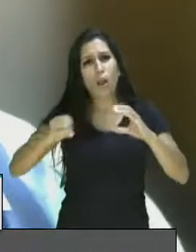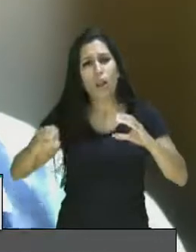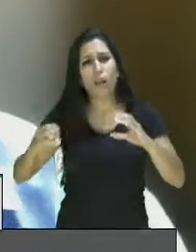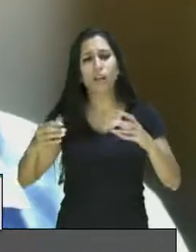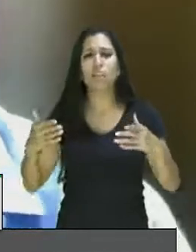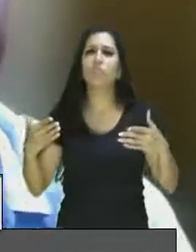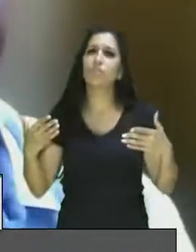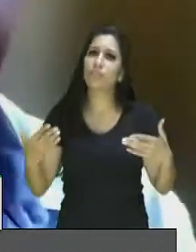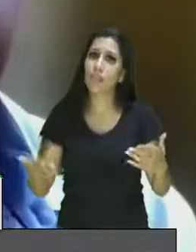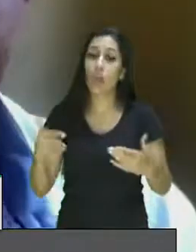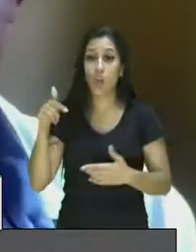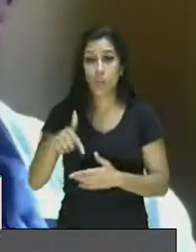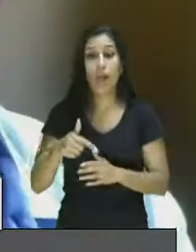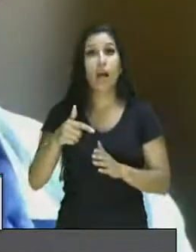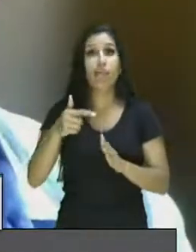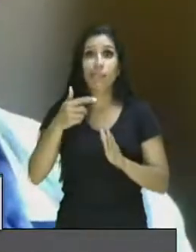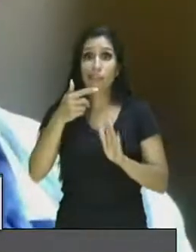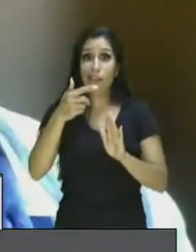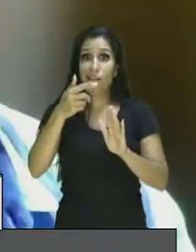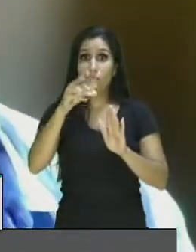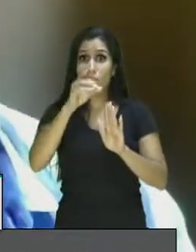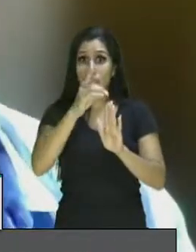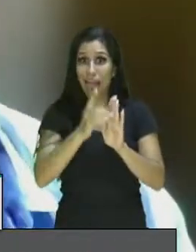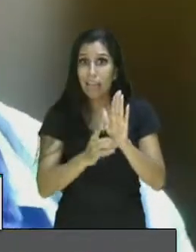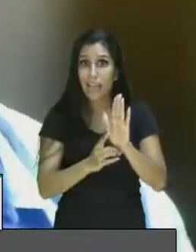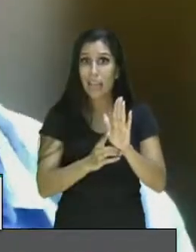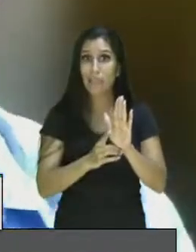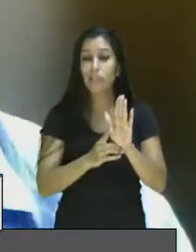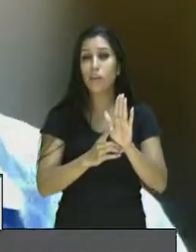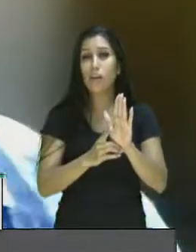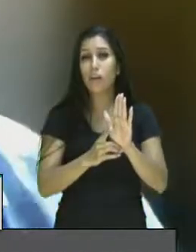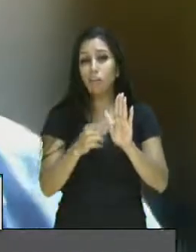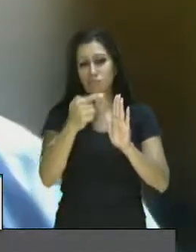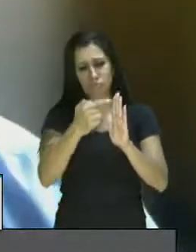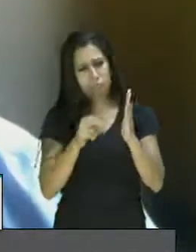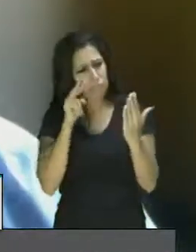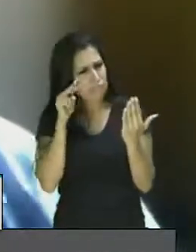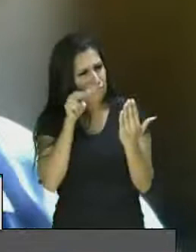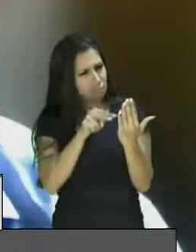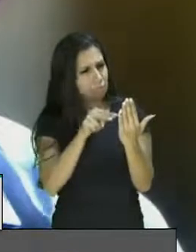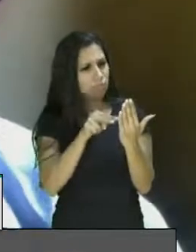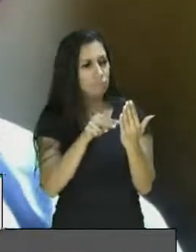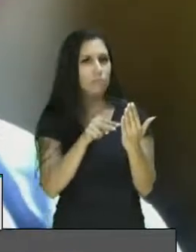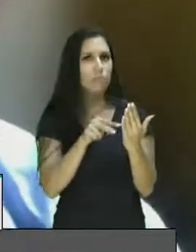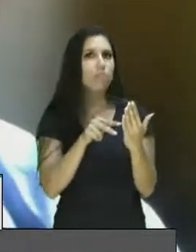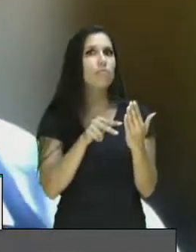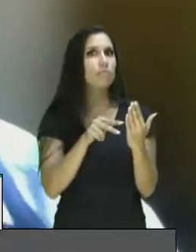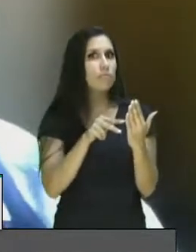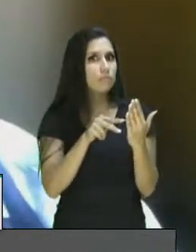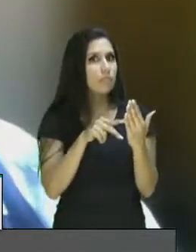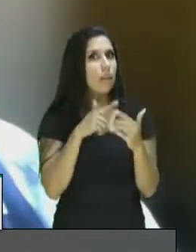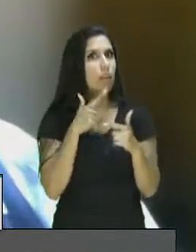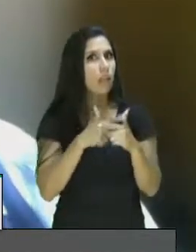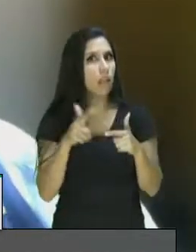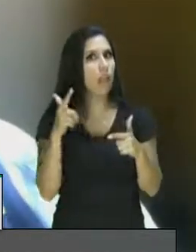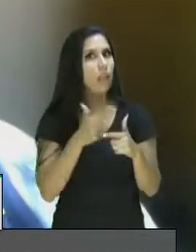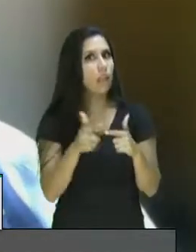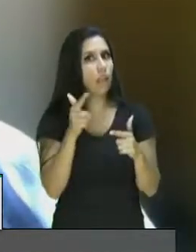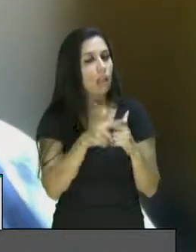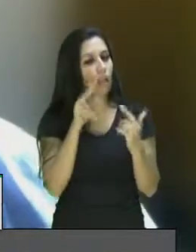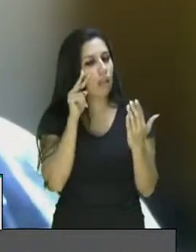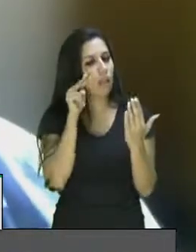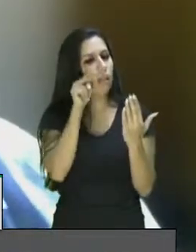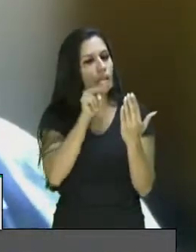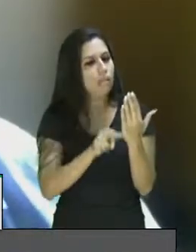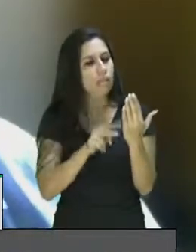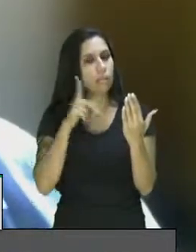por meio desse decreto, e aí vale lembrar que é um decreto problemático. É um decreto que lhe traz, inclusive,